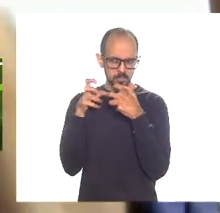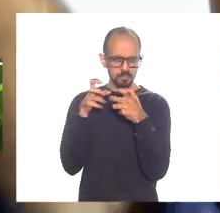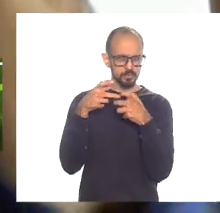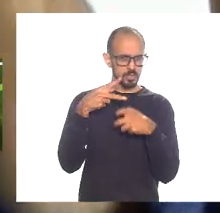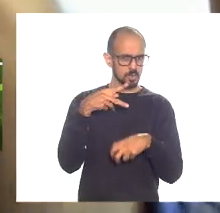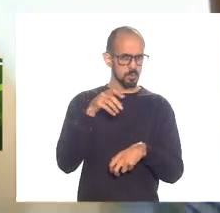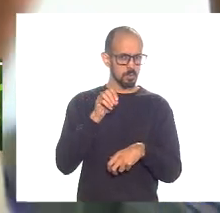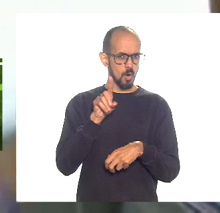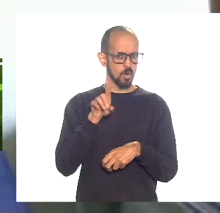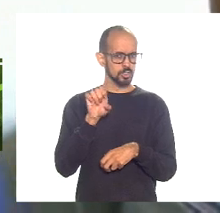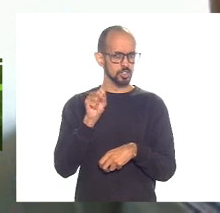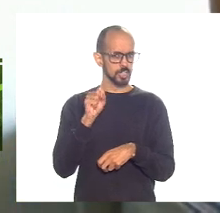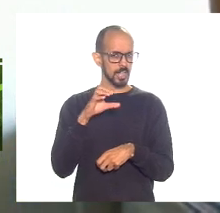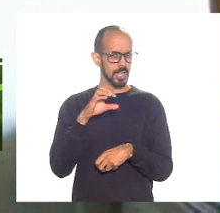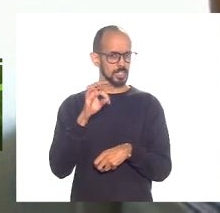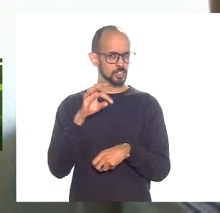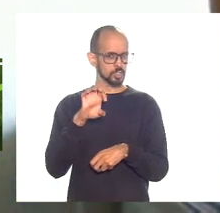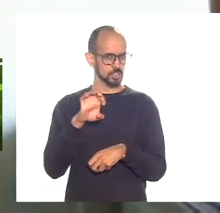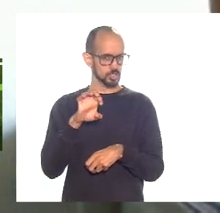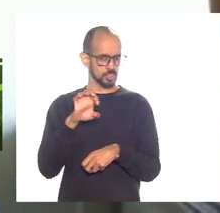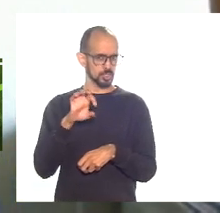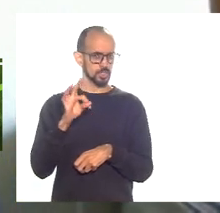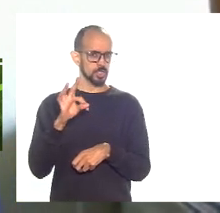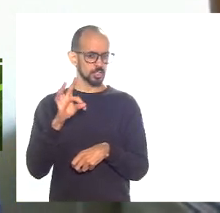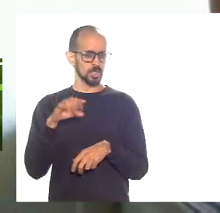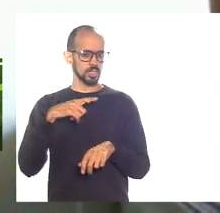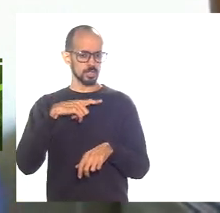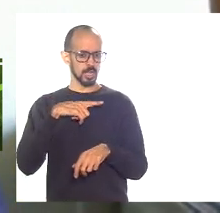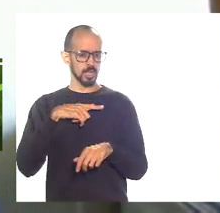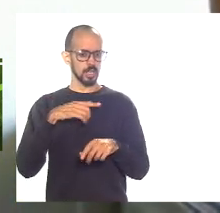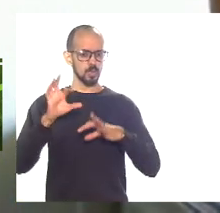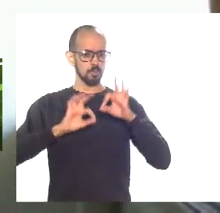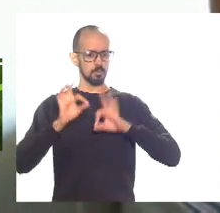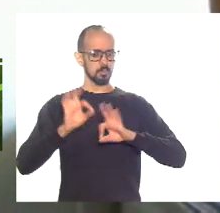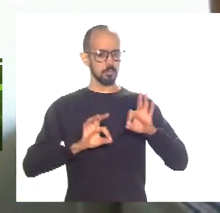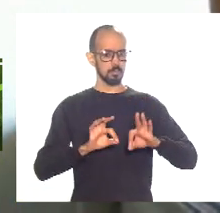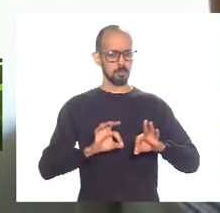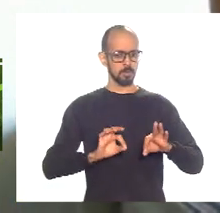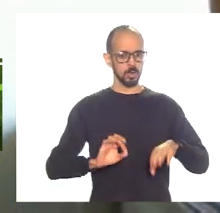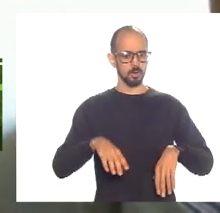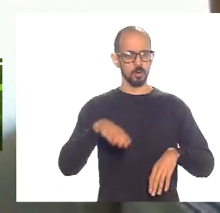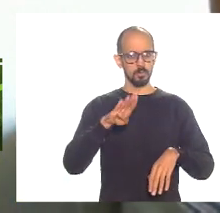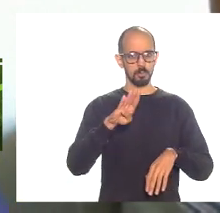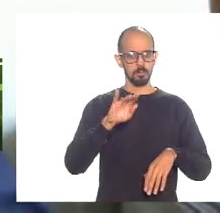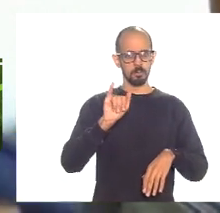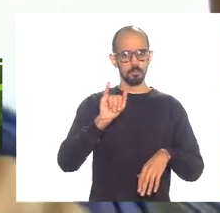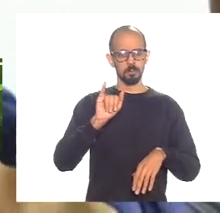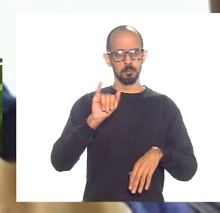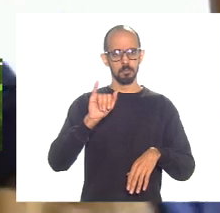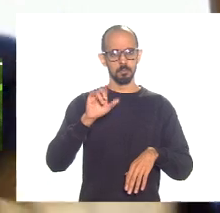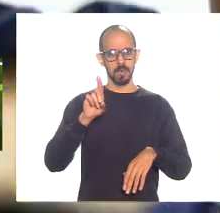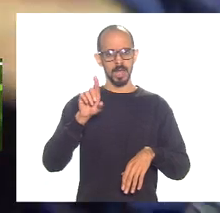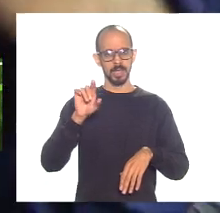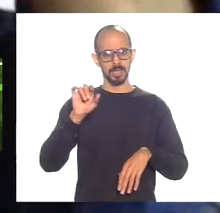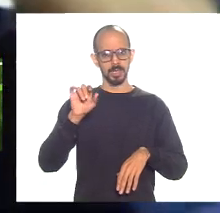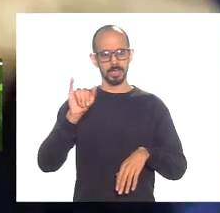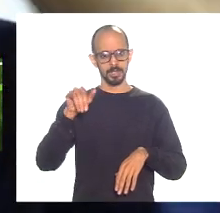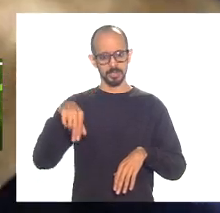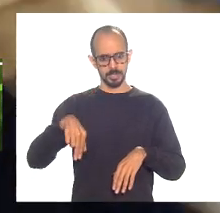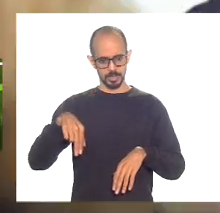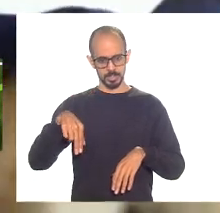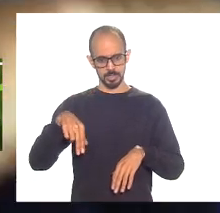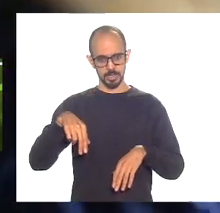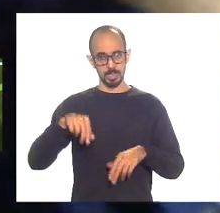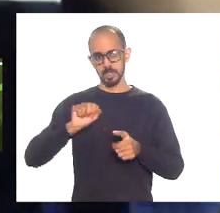e lido muito sobre o plano Biden o que é o plano Biden eles estão rodando dinheiro